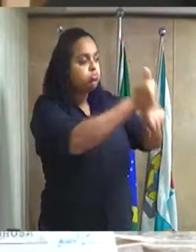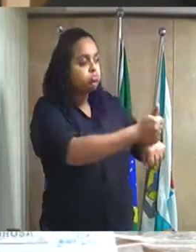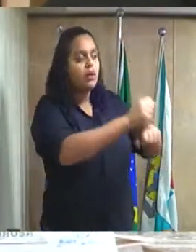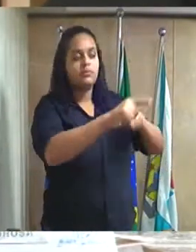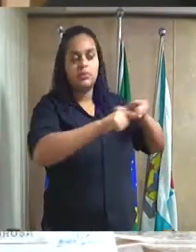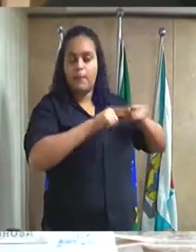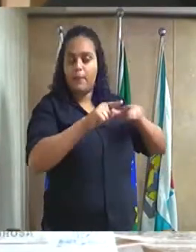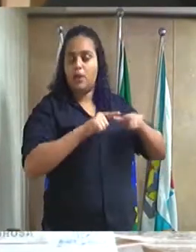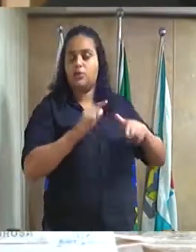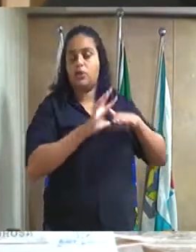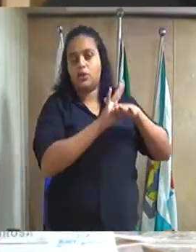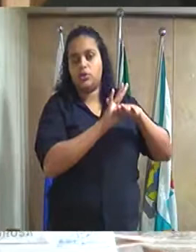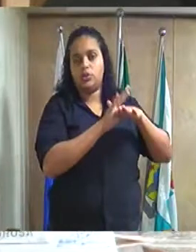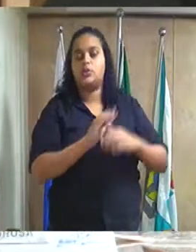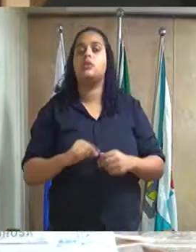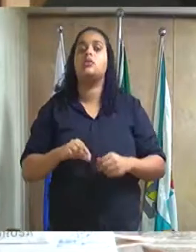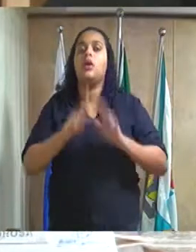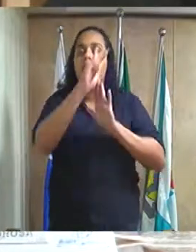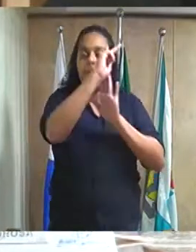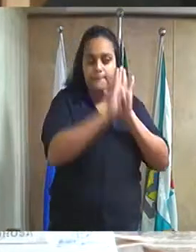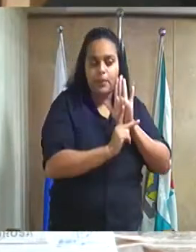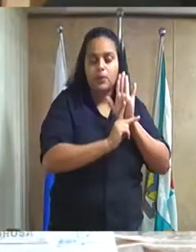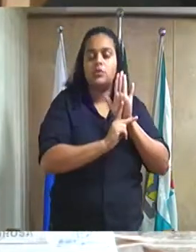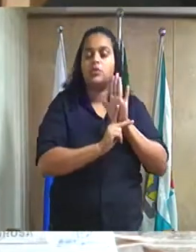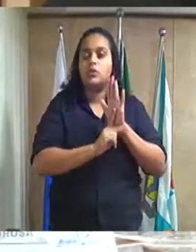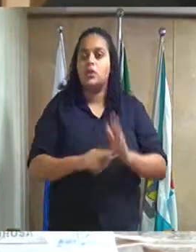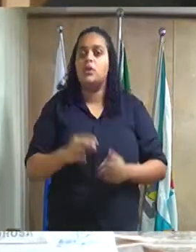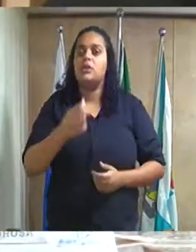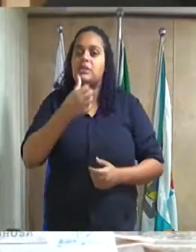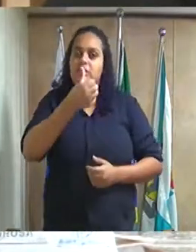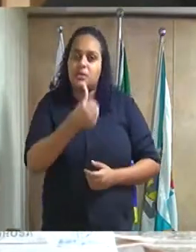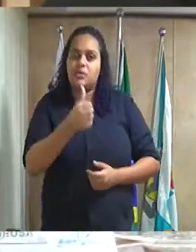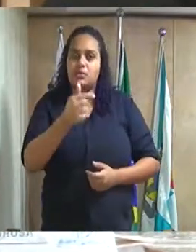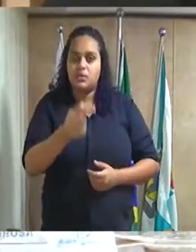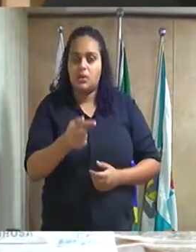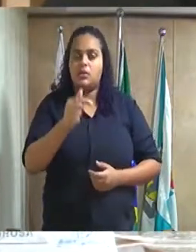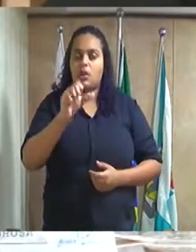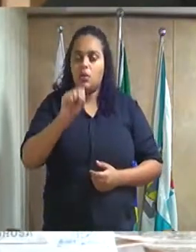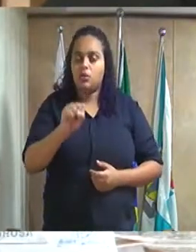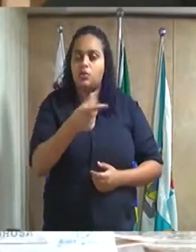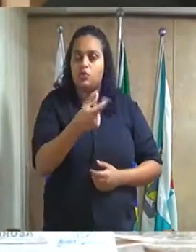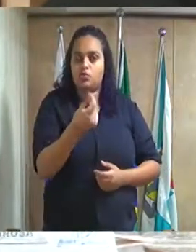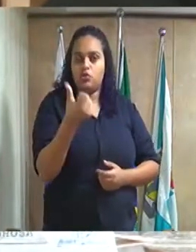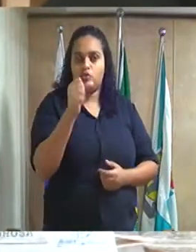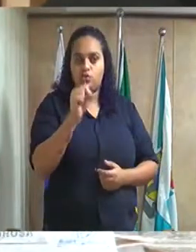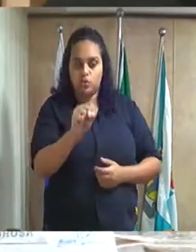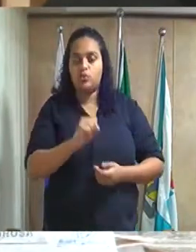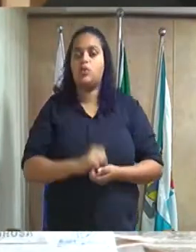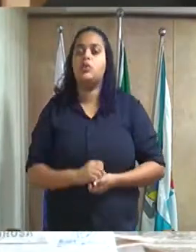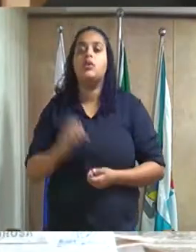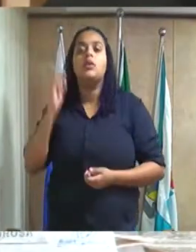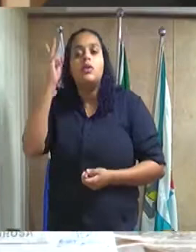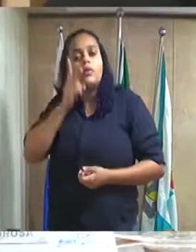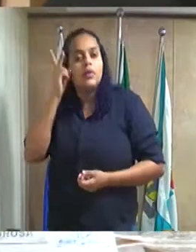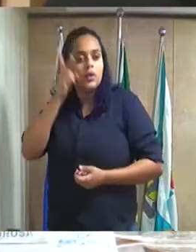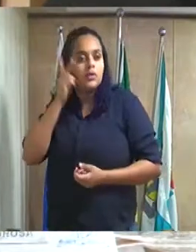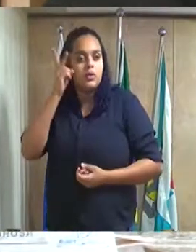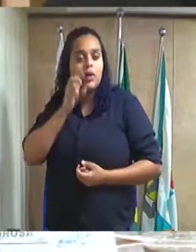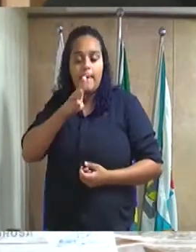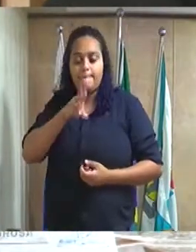do que caxiense projeto decreto legislativo número 168 de 2018 do excelentíssimo senhor vereador